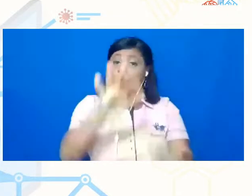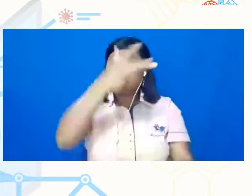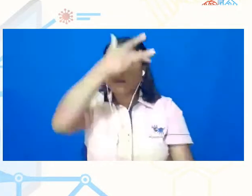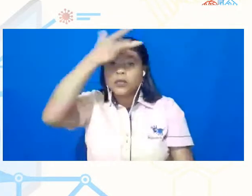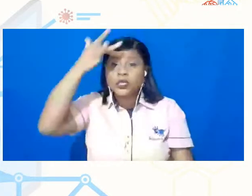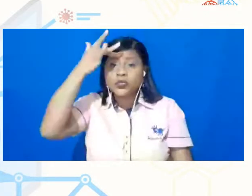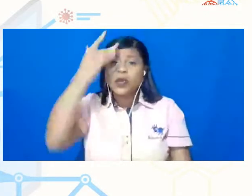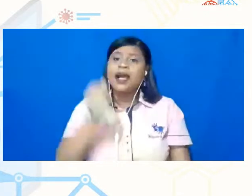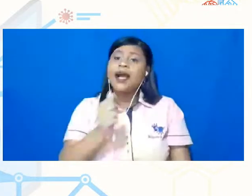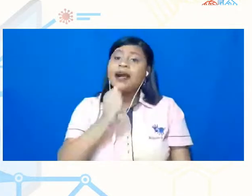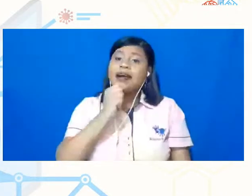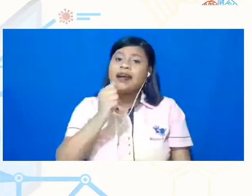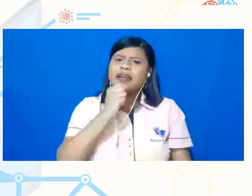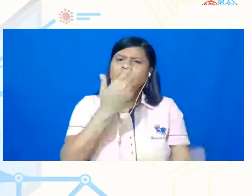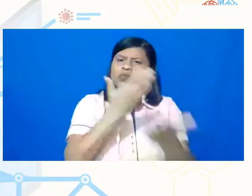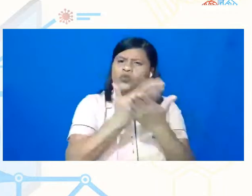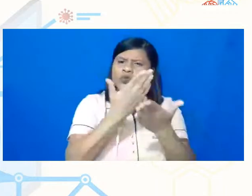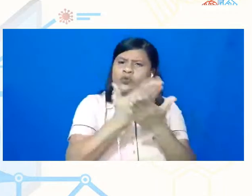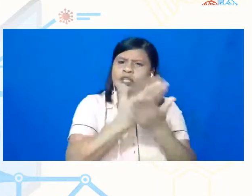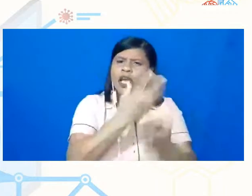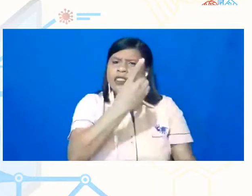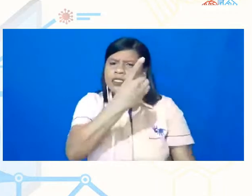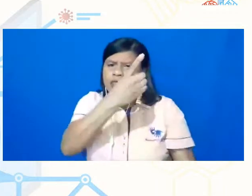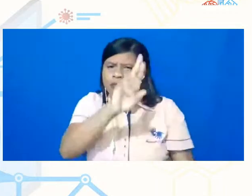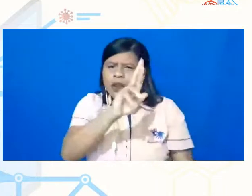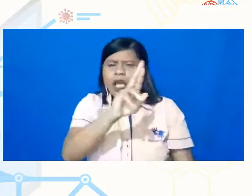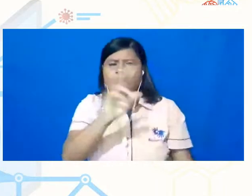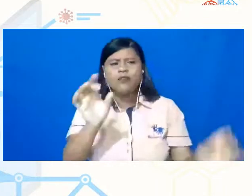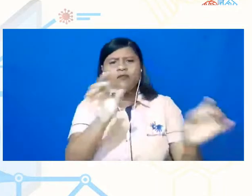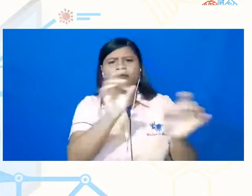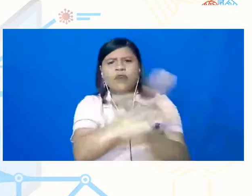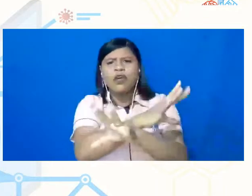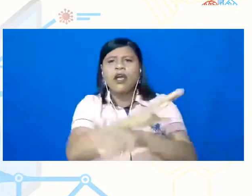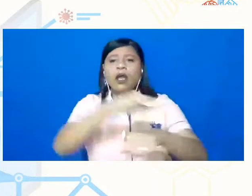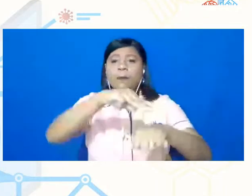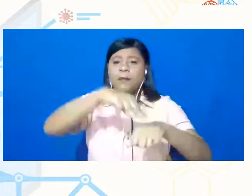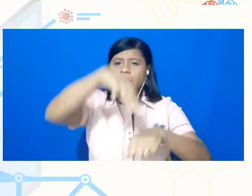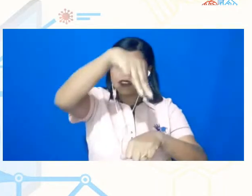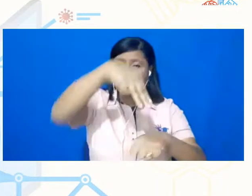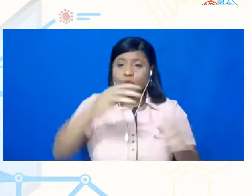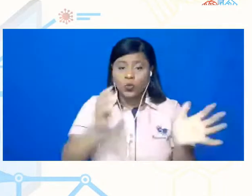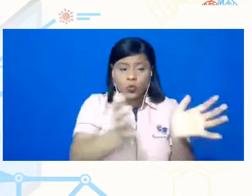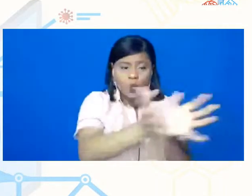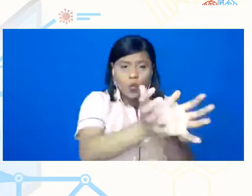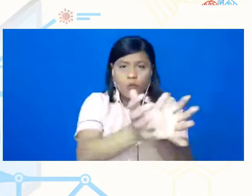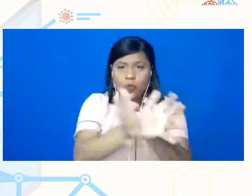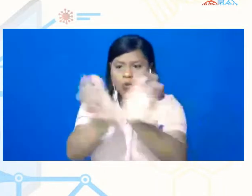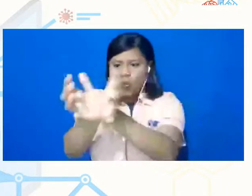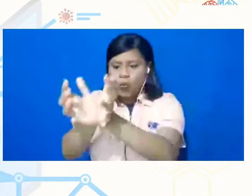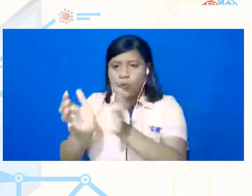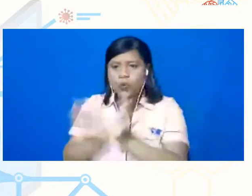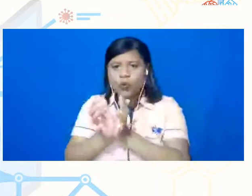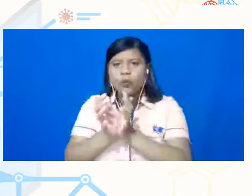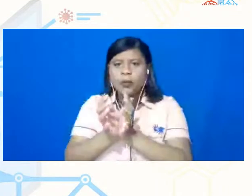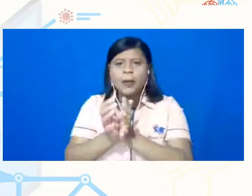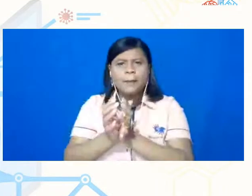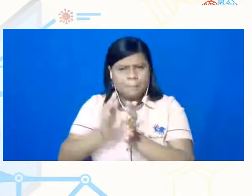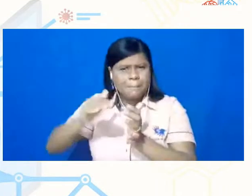doutorado, que terminaram o seu mestrado, e nesses grupos, né, porque mais de uma pessoa